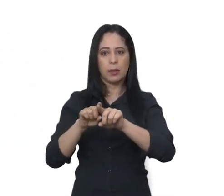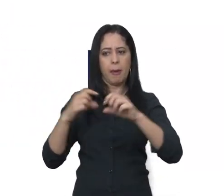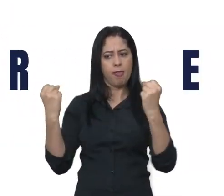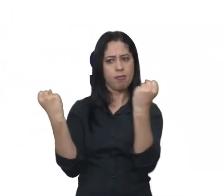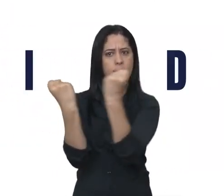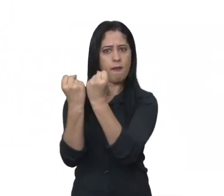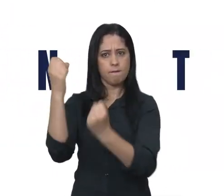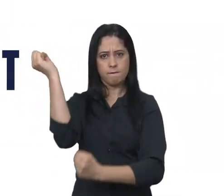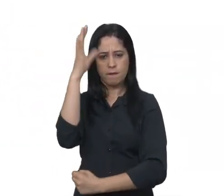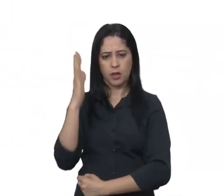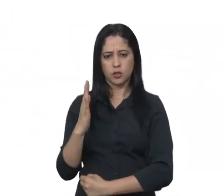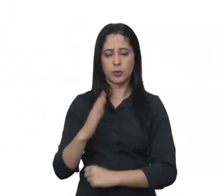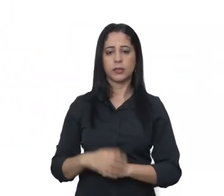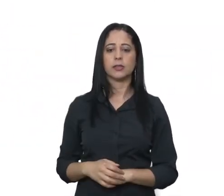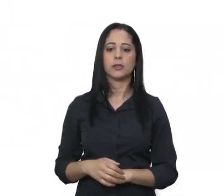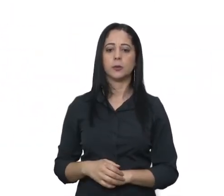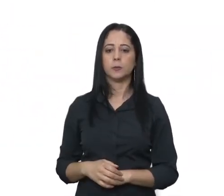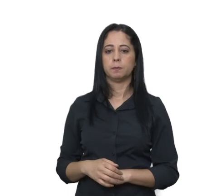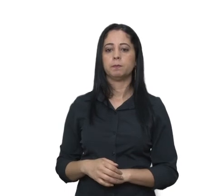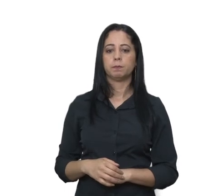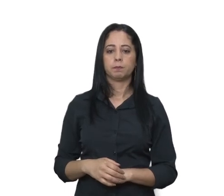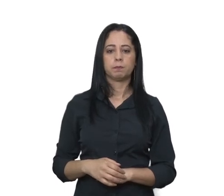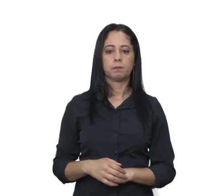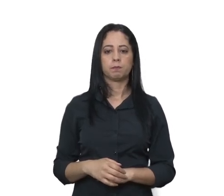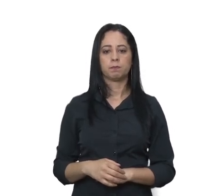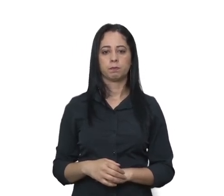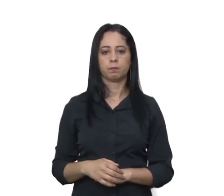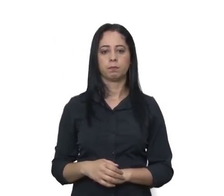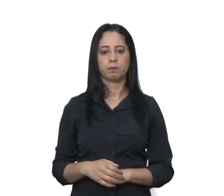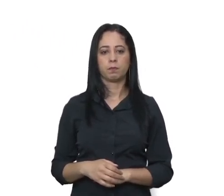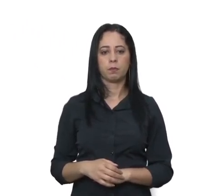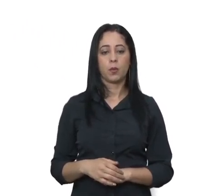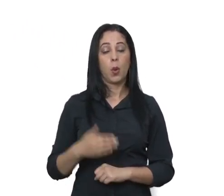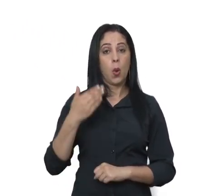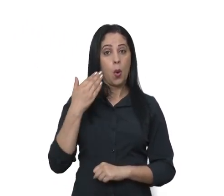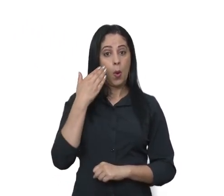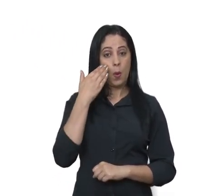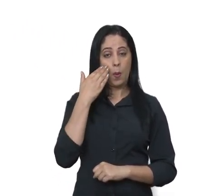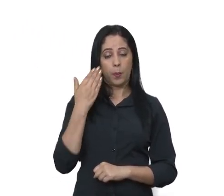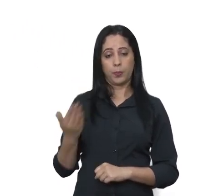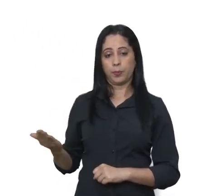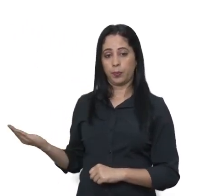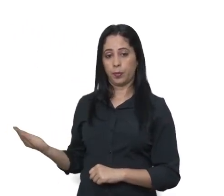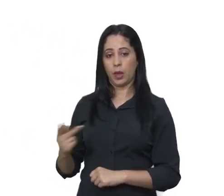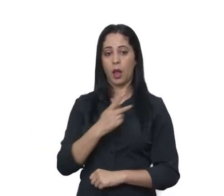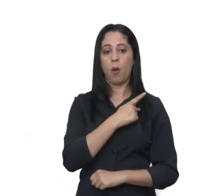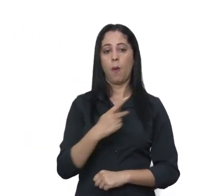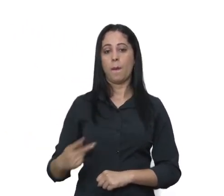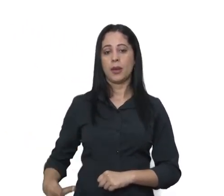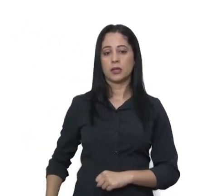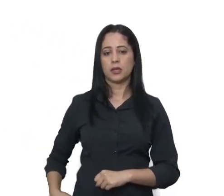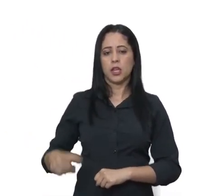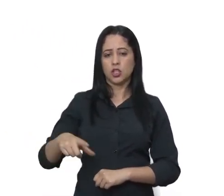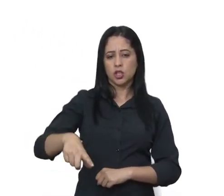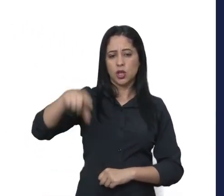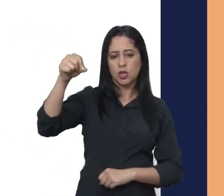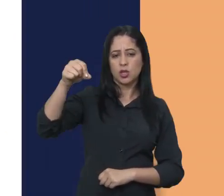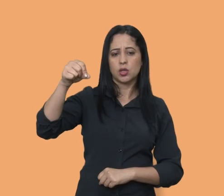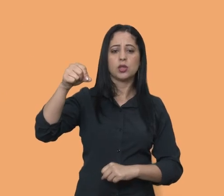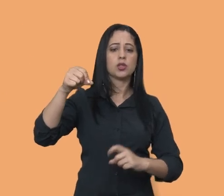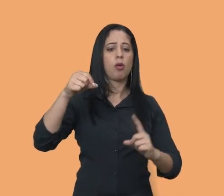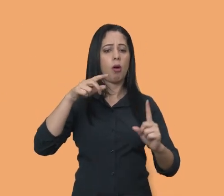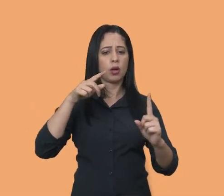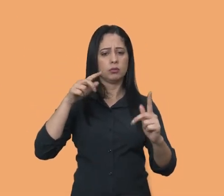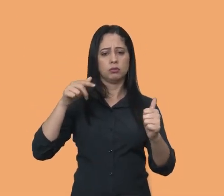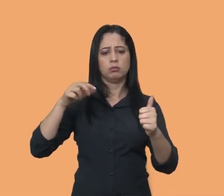de escolher quem vai comandar os diversos ministérios do país as nomeações relativas a cargos de grande relevância nacional também devem